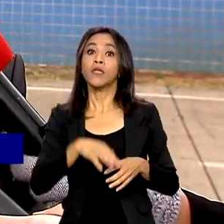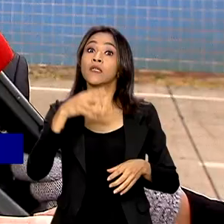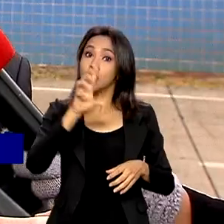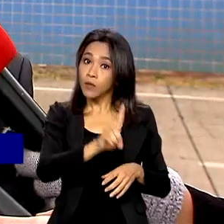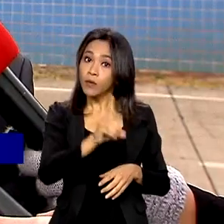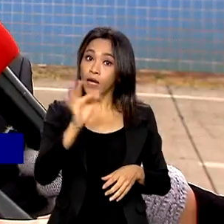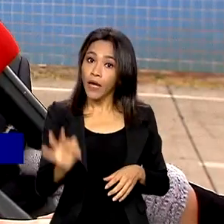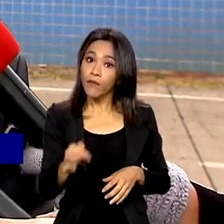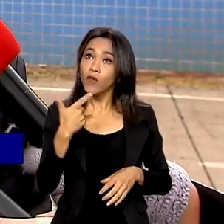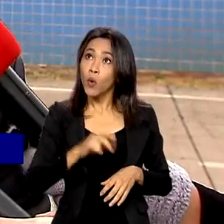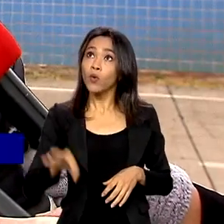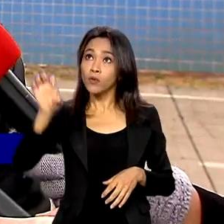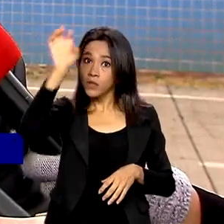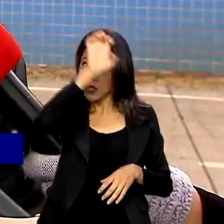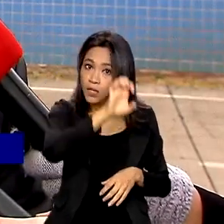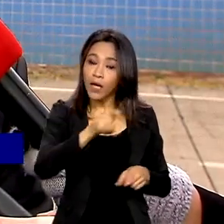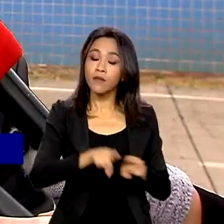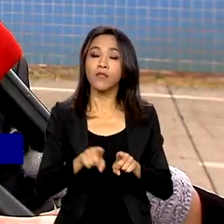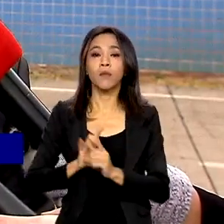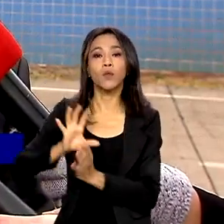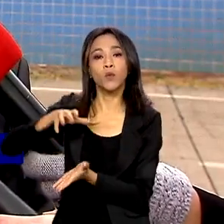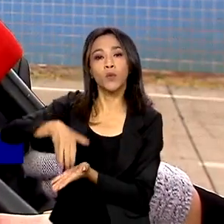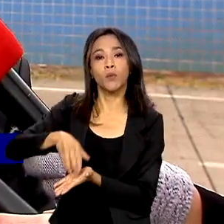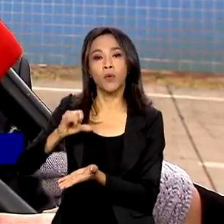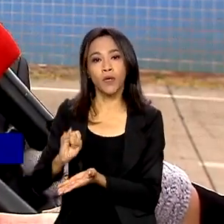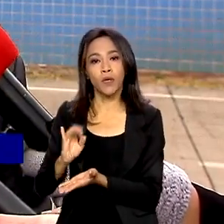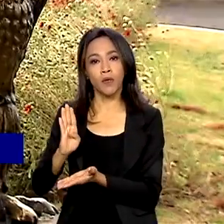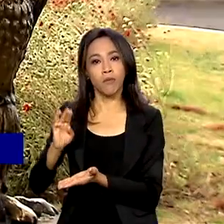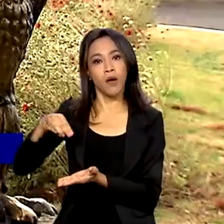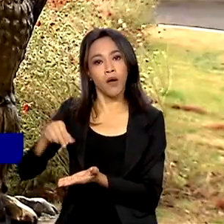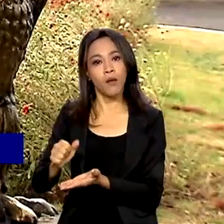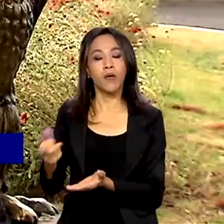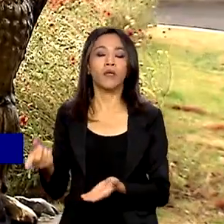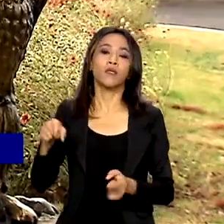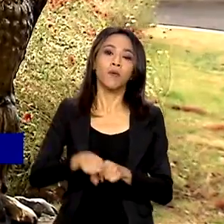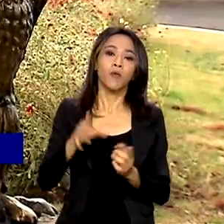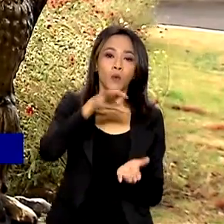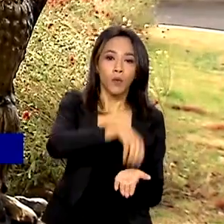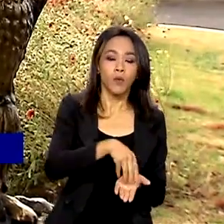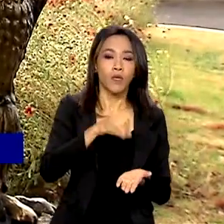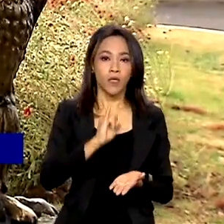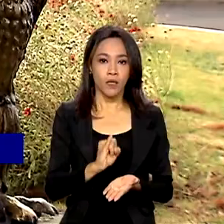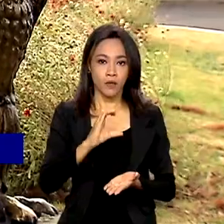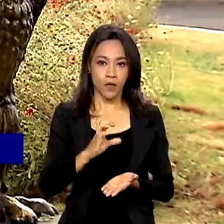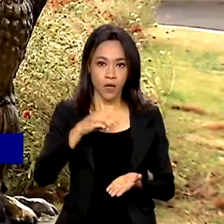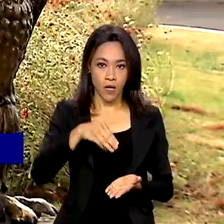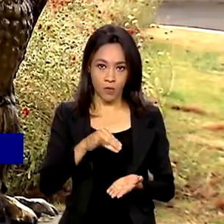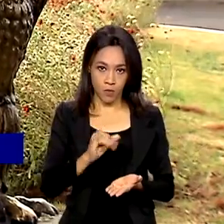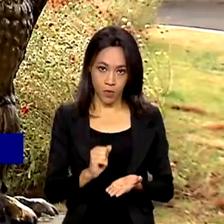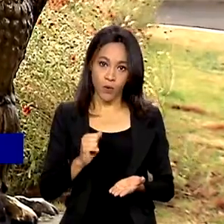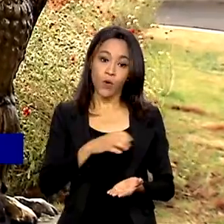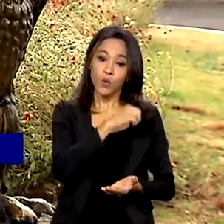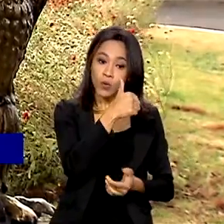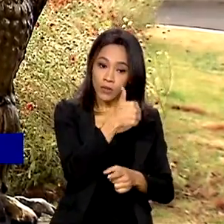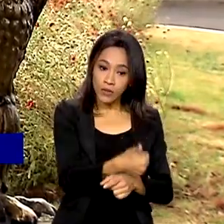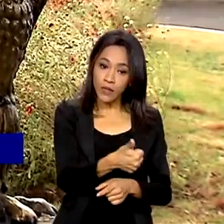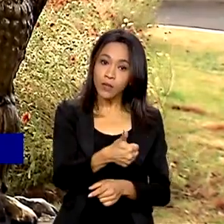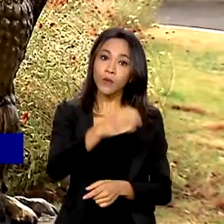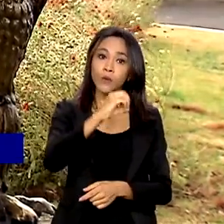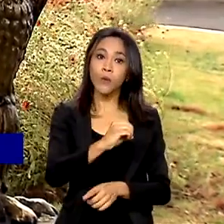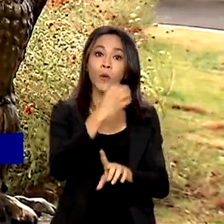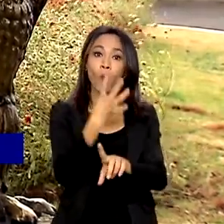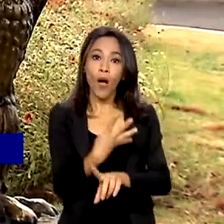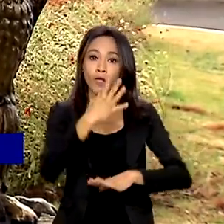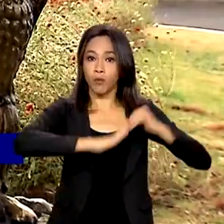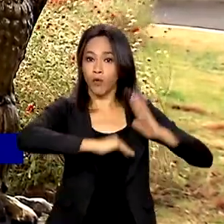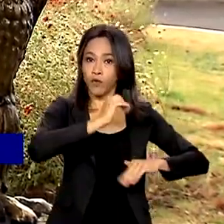mais o pessoal do IBAMA e do ICMBio, que também provém de vários estados. Os 104 especialistas brasileiros vão se juntar a